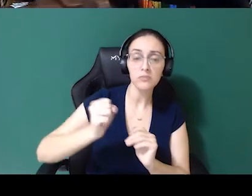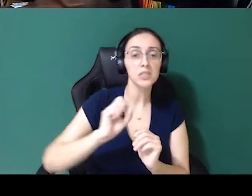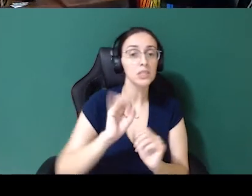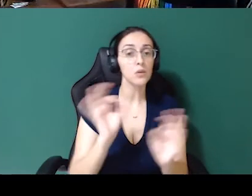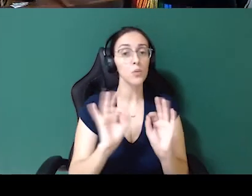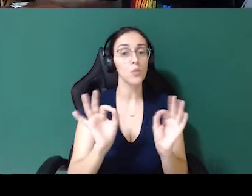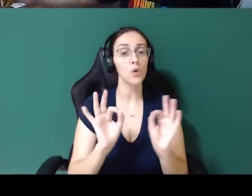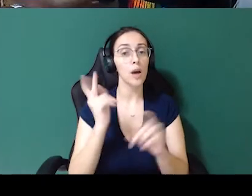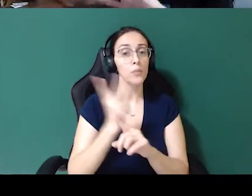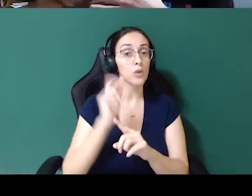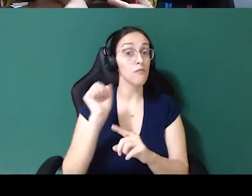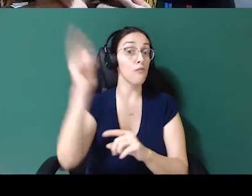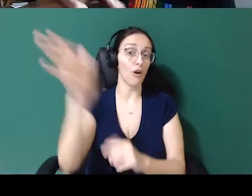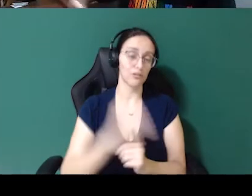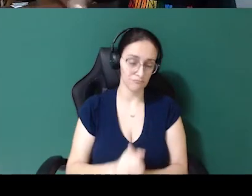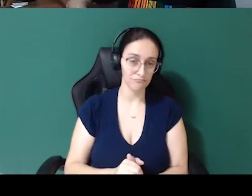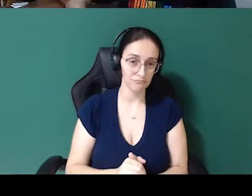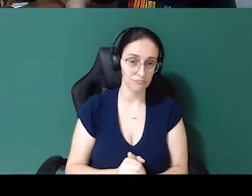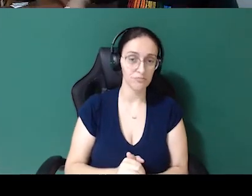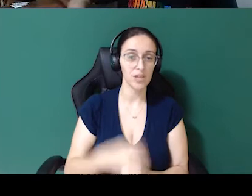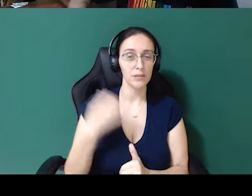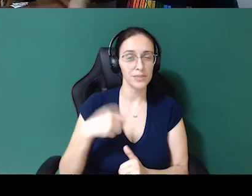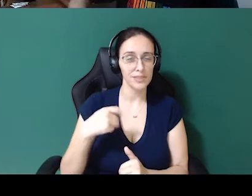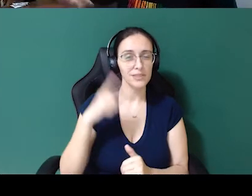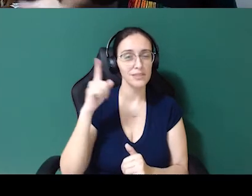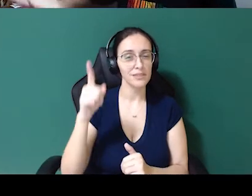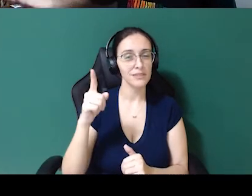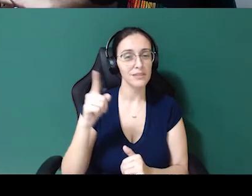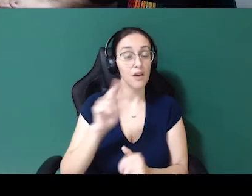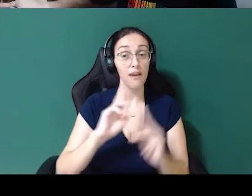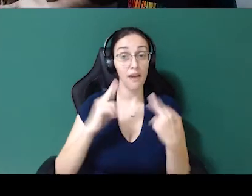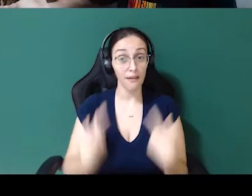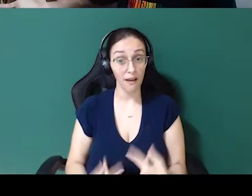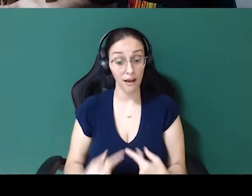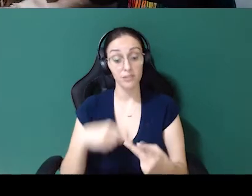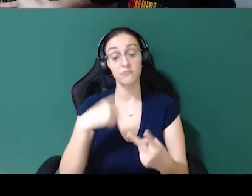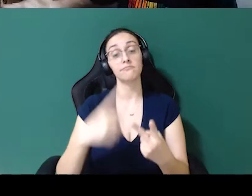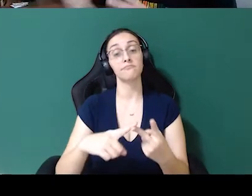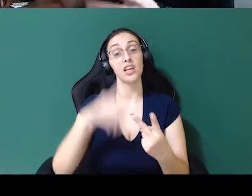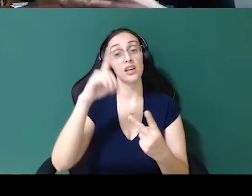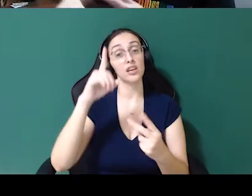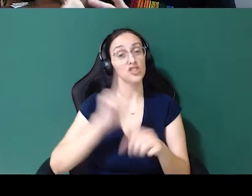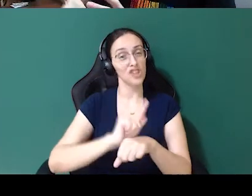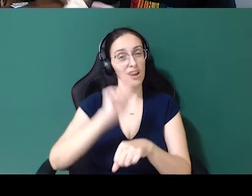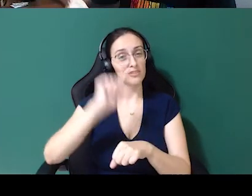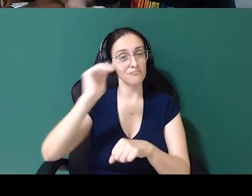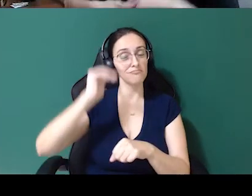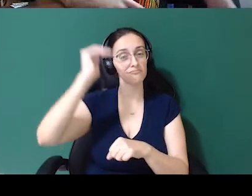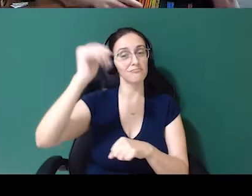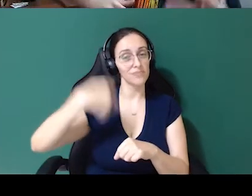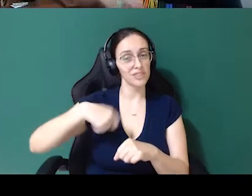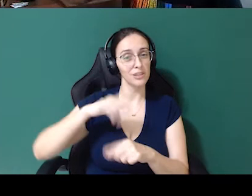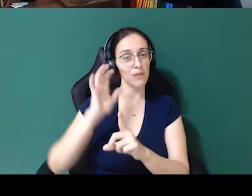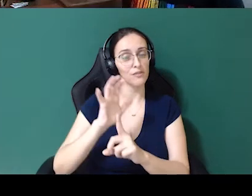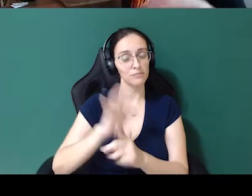a gente procura algo externo. Por isso que eu falei que precisa ter o RH e ou a alta gerência para influenciar.